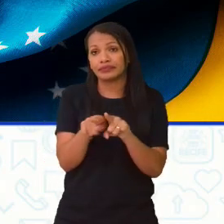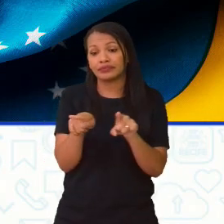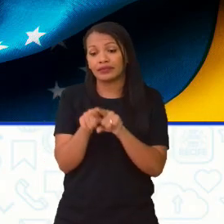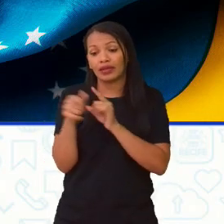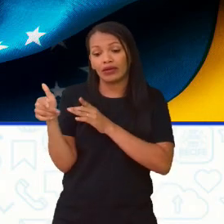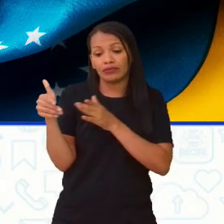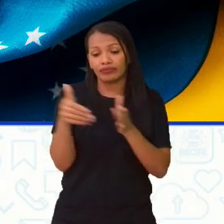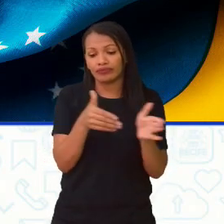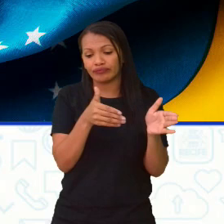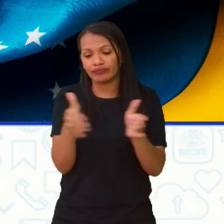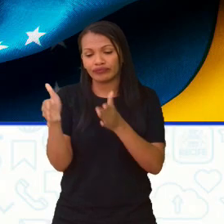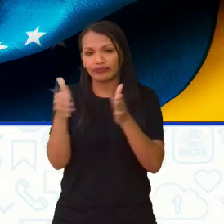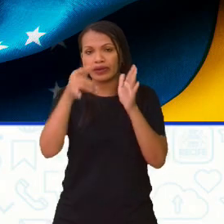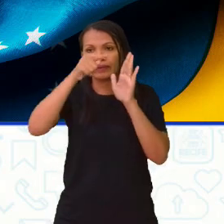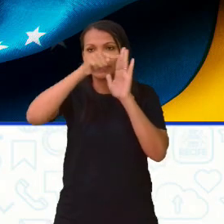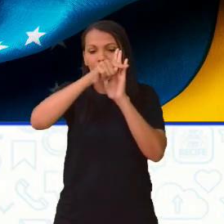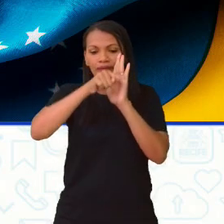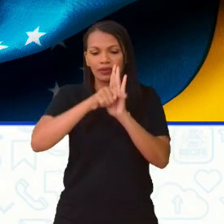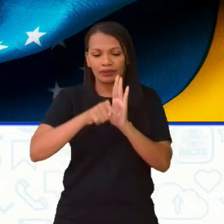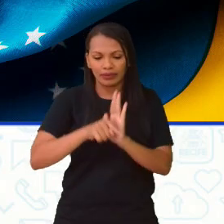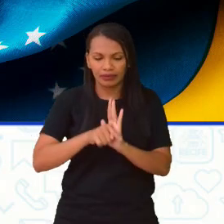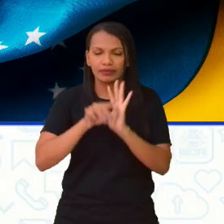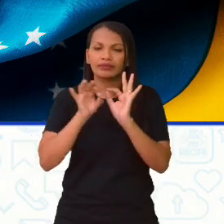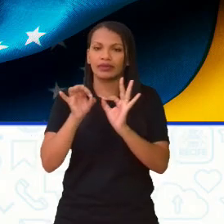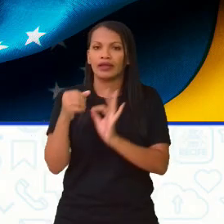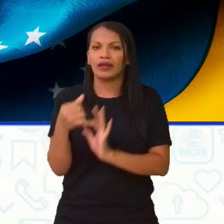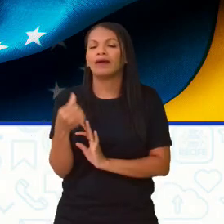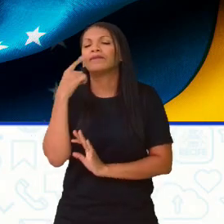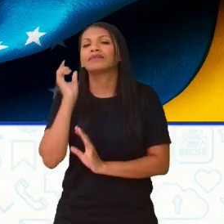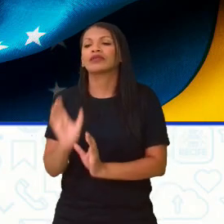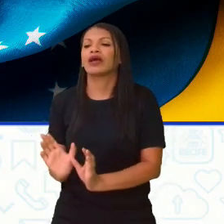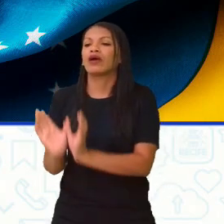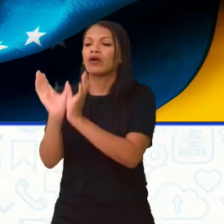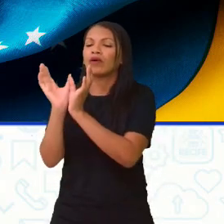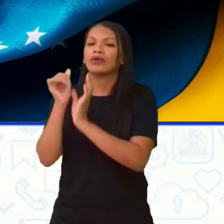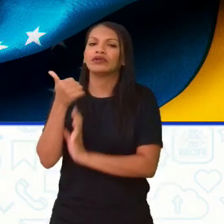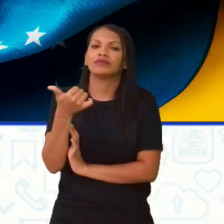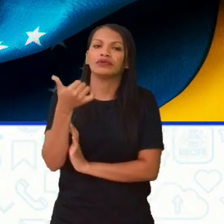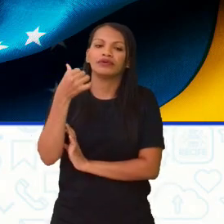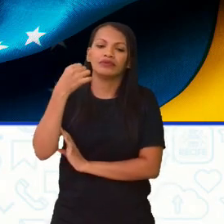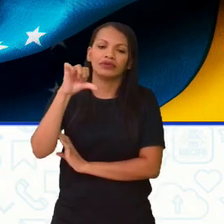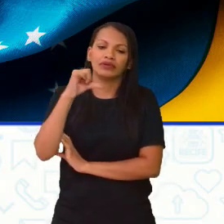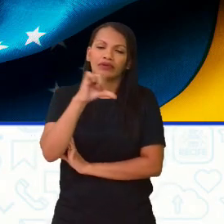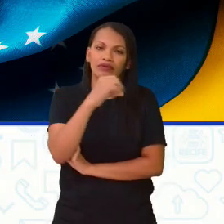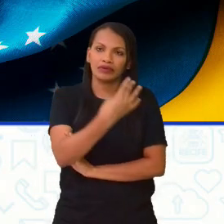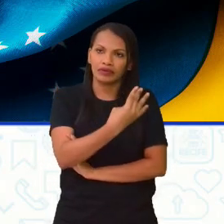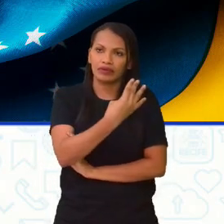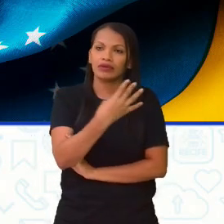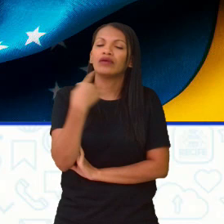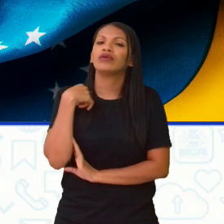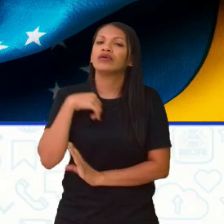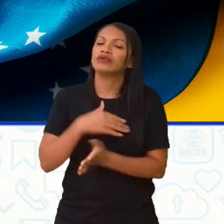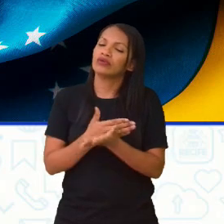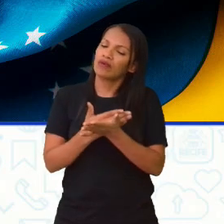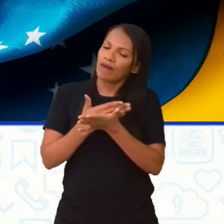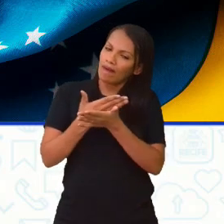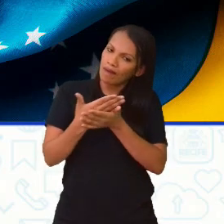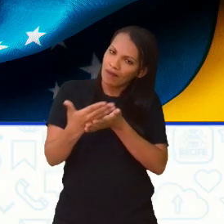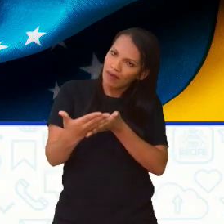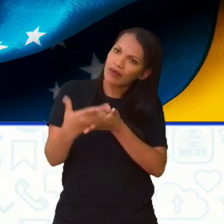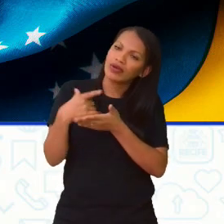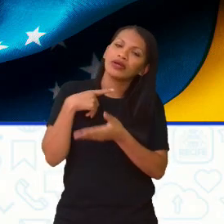caminho do Brasil, da seleção brasileira, durante a Copa de 1994. Então, aqui a gente tem um começo, né?